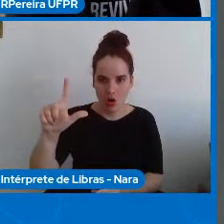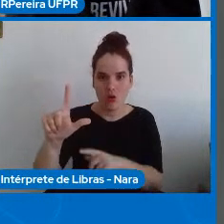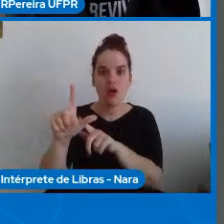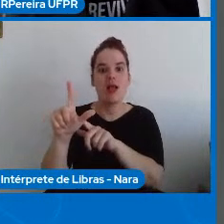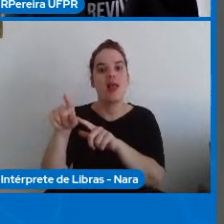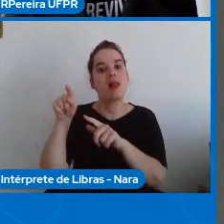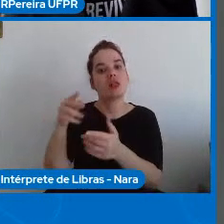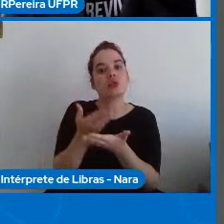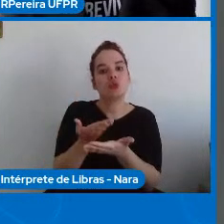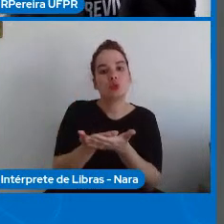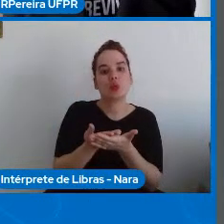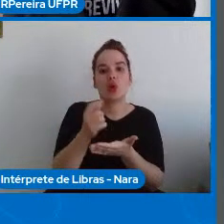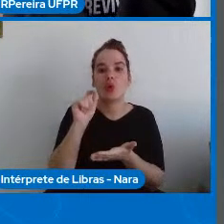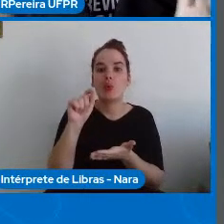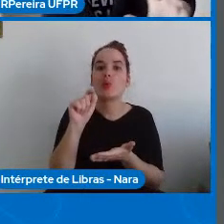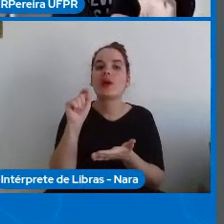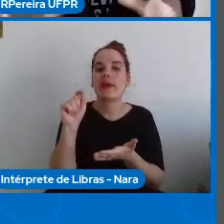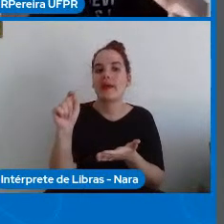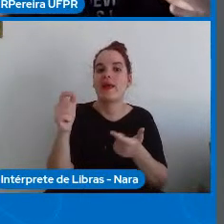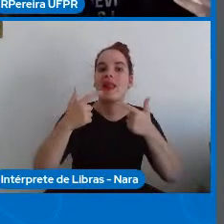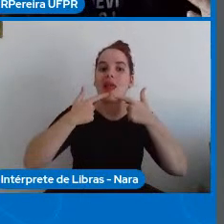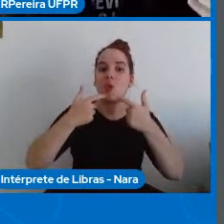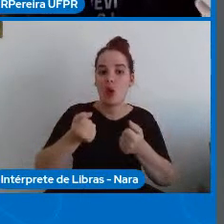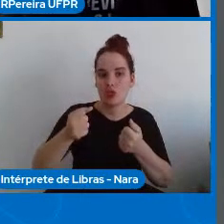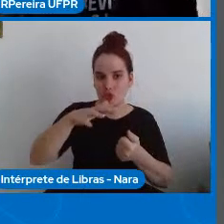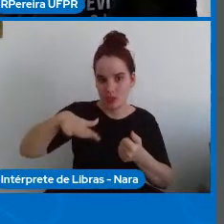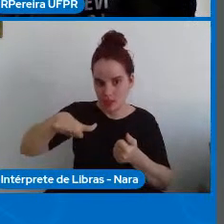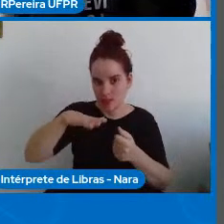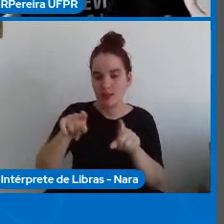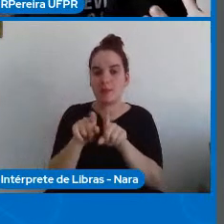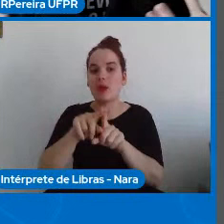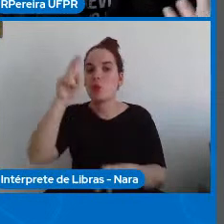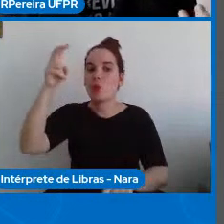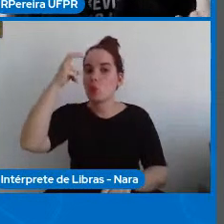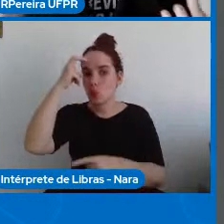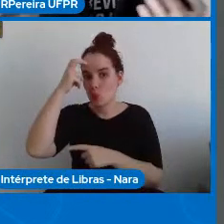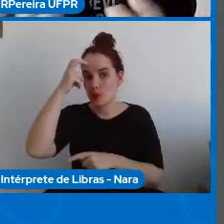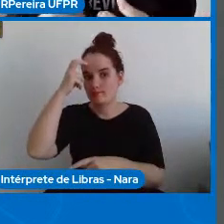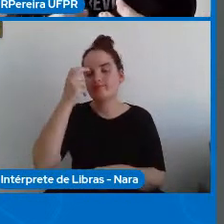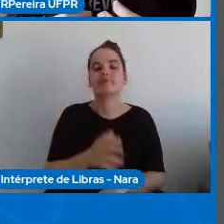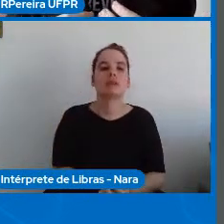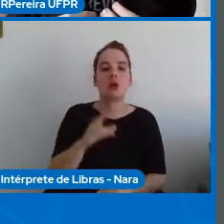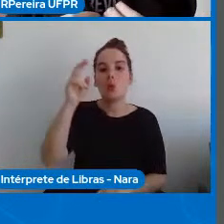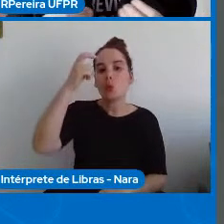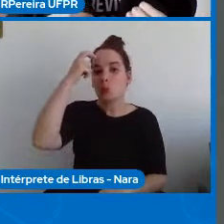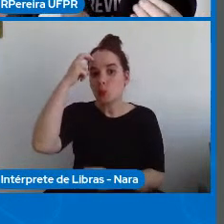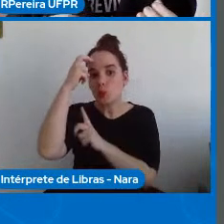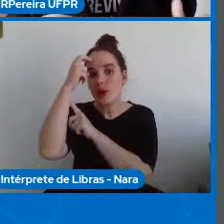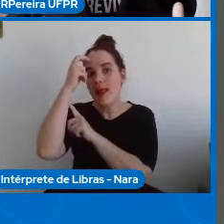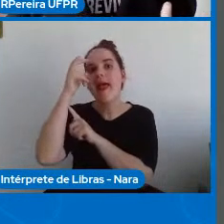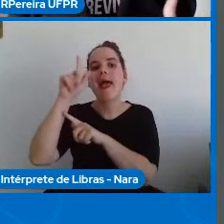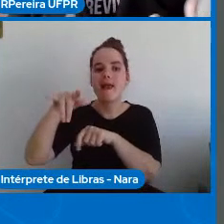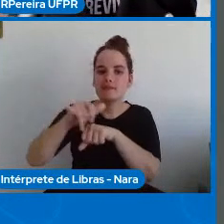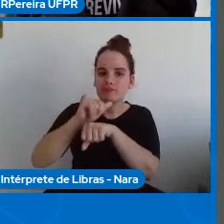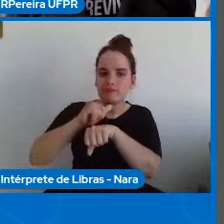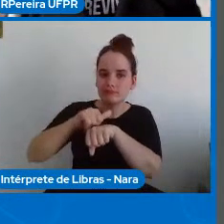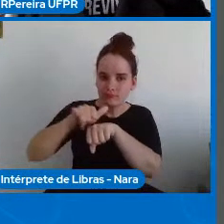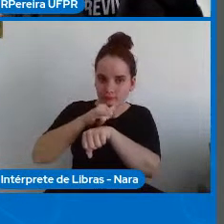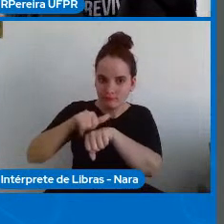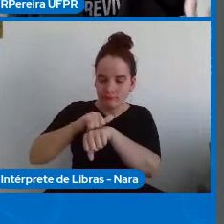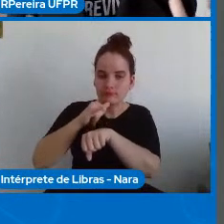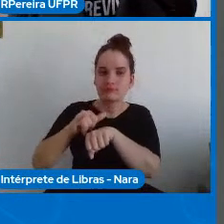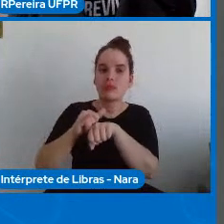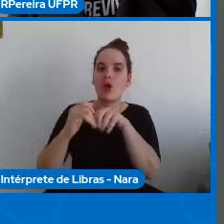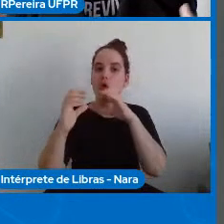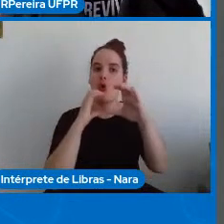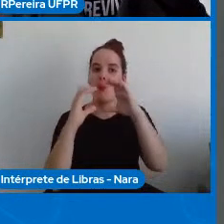o Hall estuda cultura como uma forma de comunicação não verbal, principalmente por meio